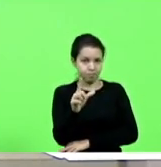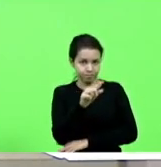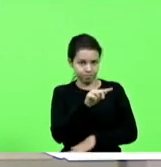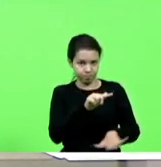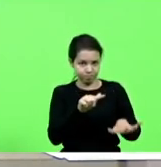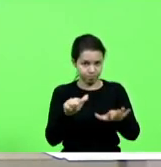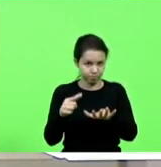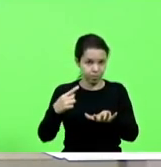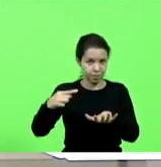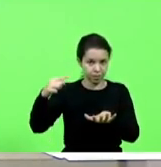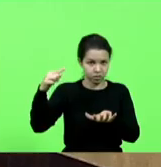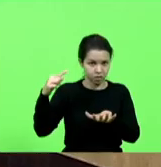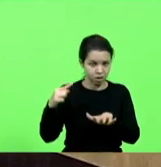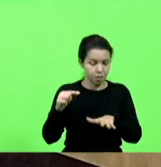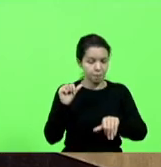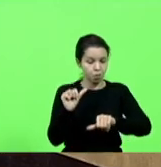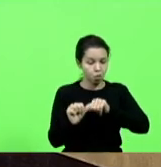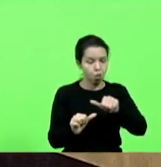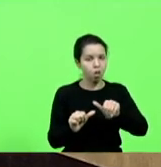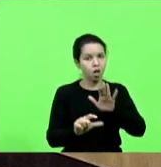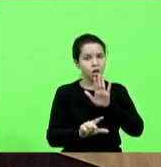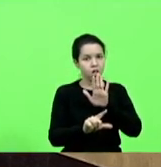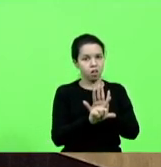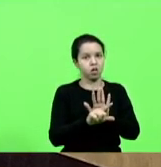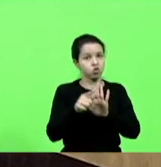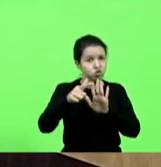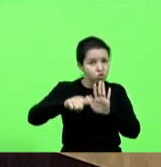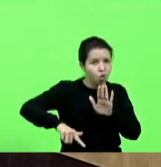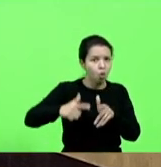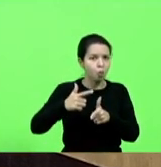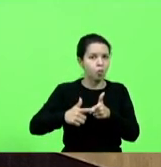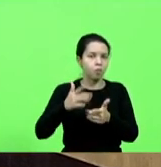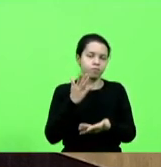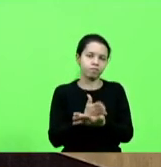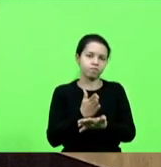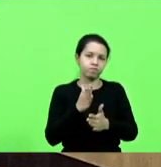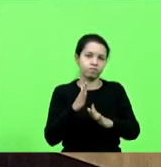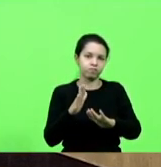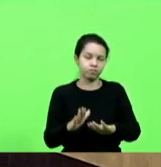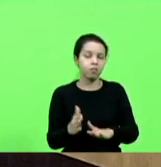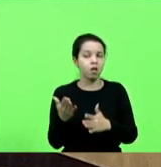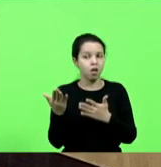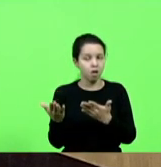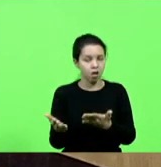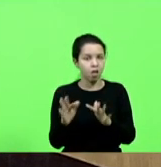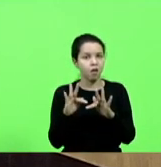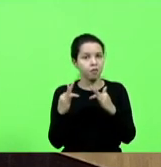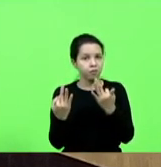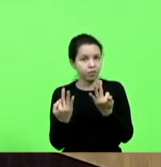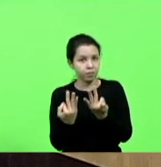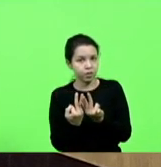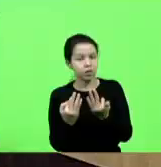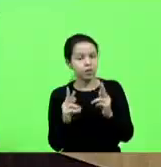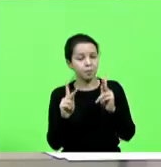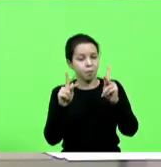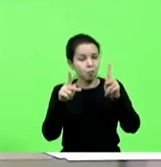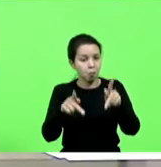lei para que não haja mais esse problema inclusive a família Poça Amai da região de Pozo Redondo também